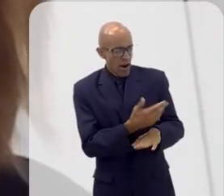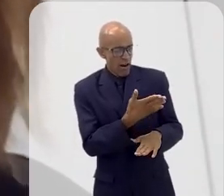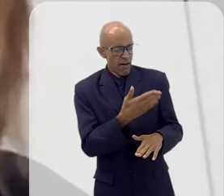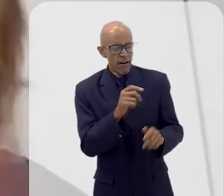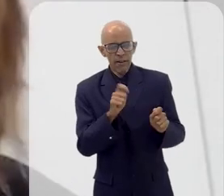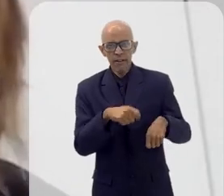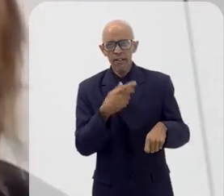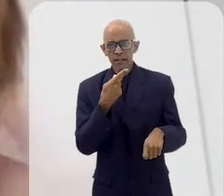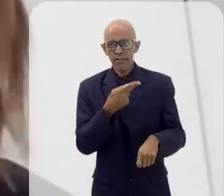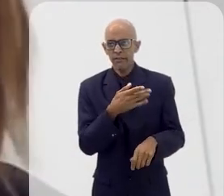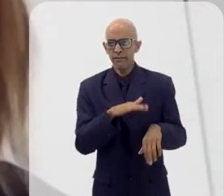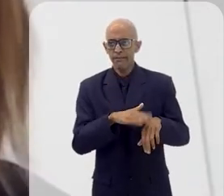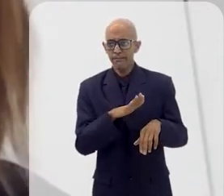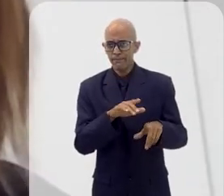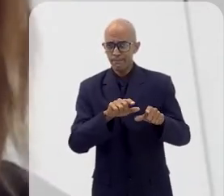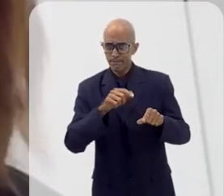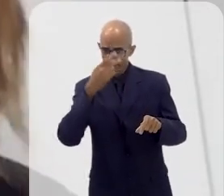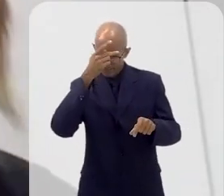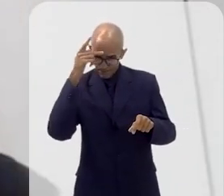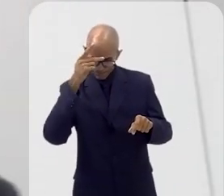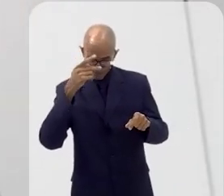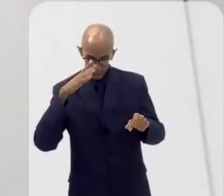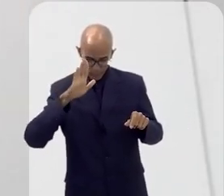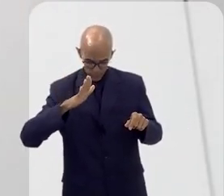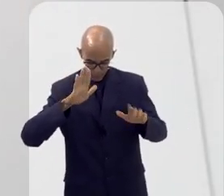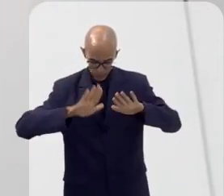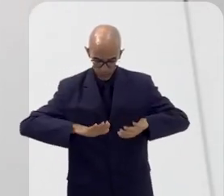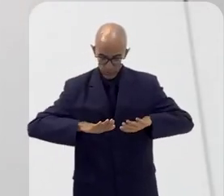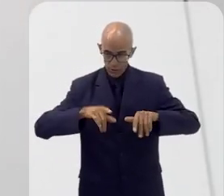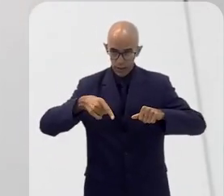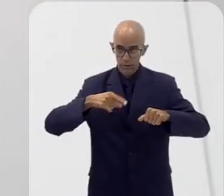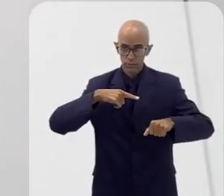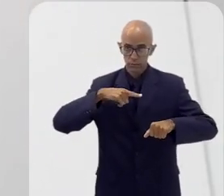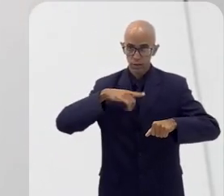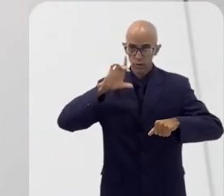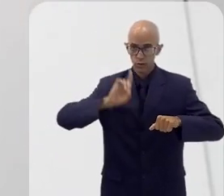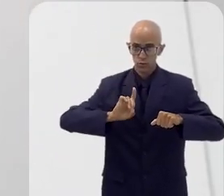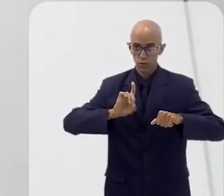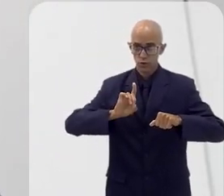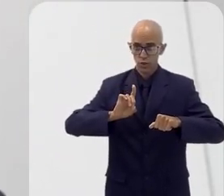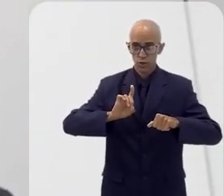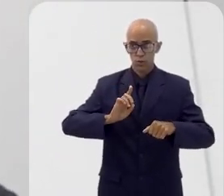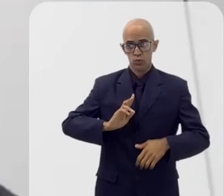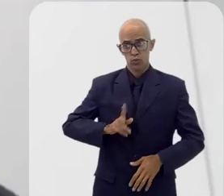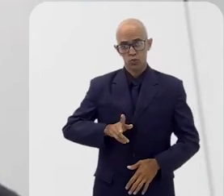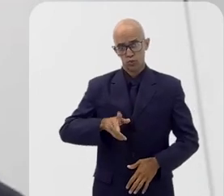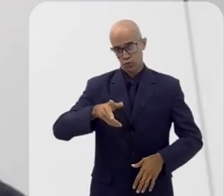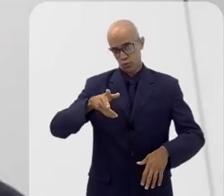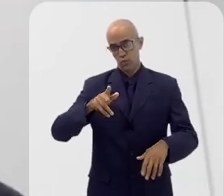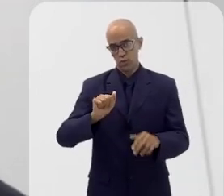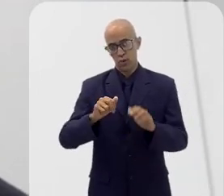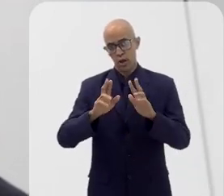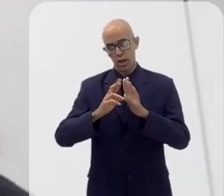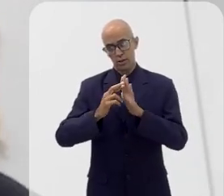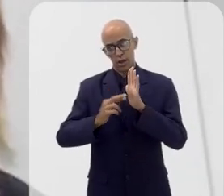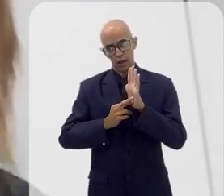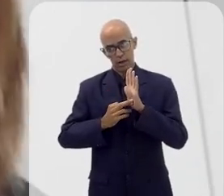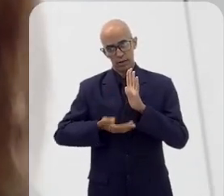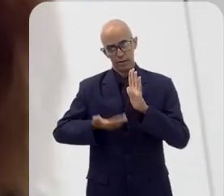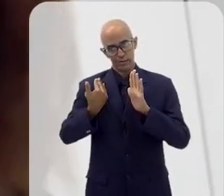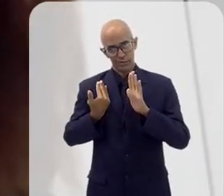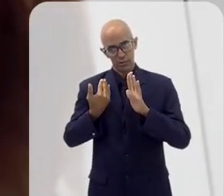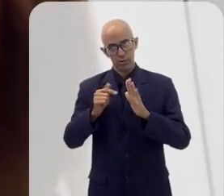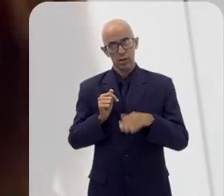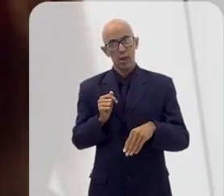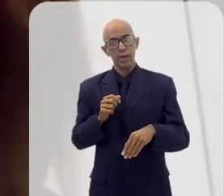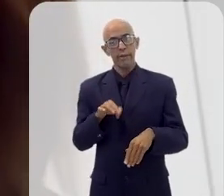área. Quem está, tem o seu direito adquirido, já tem o direito adquirido de permanecer nas mesmas regras,